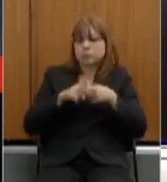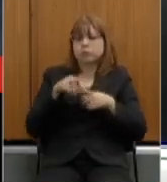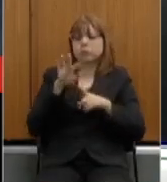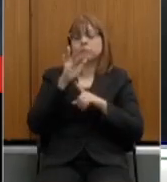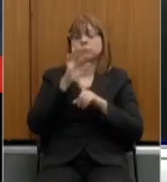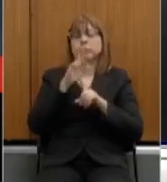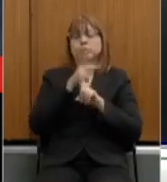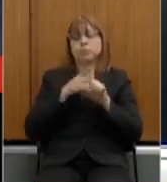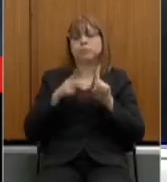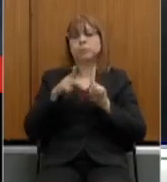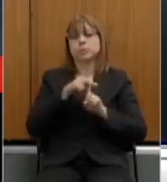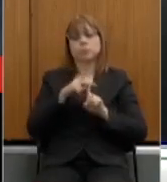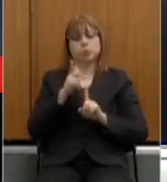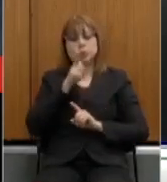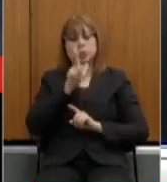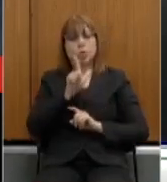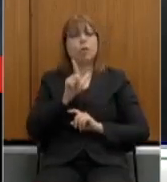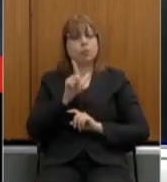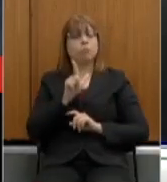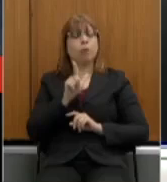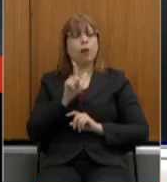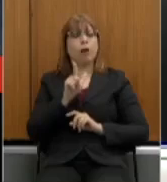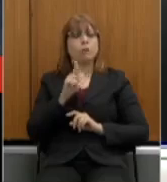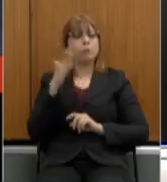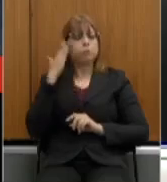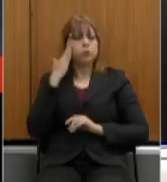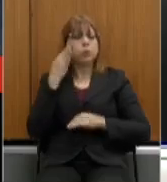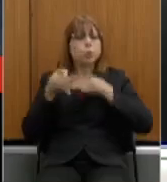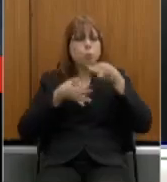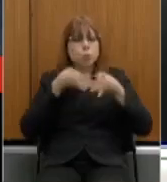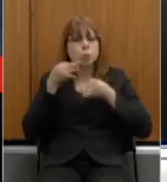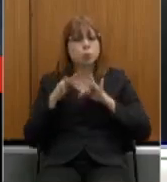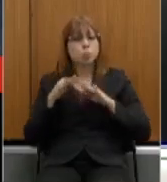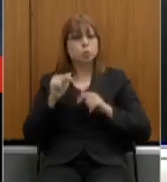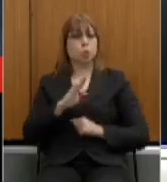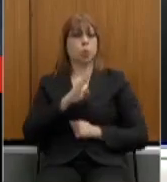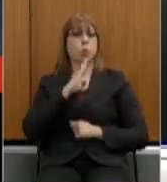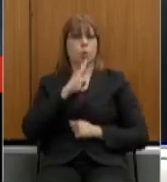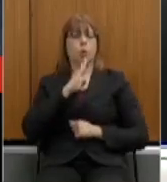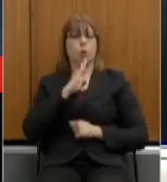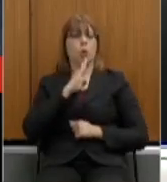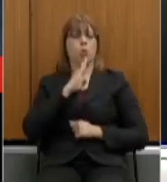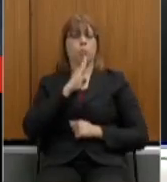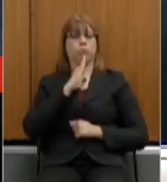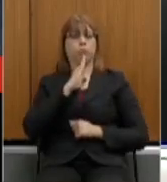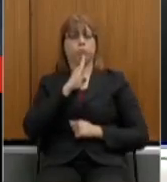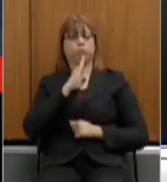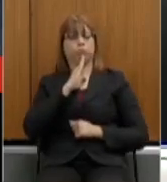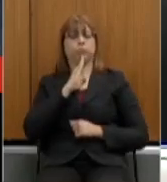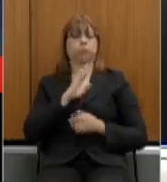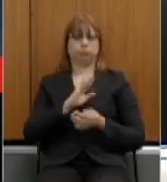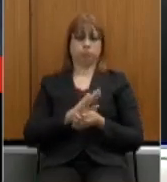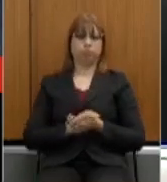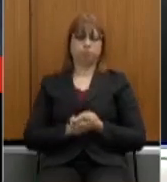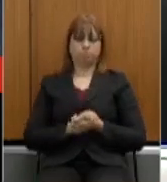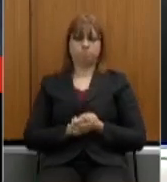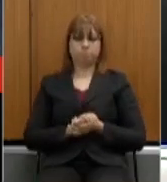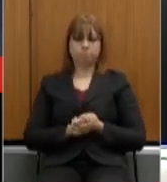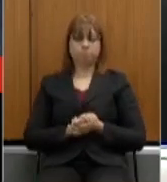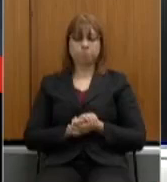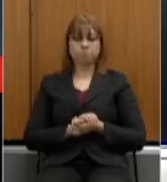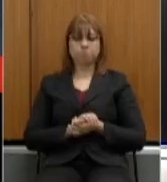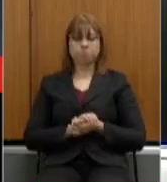possam efetivamente ser ouvidos e suas sugestões e reivindicações poderem ser também